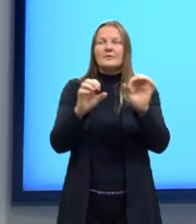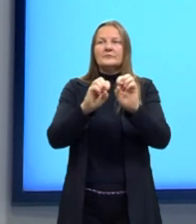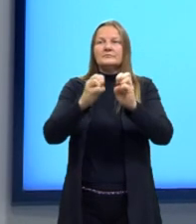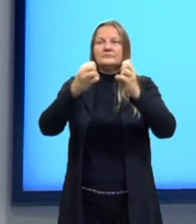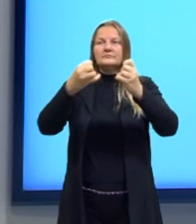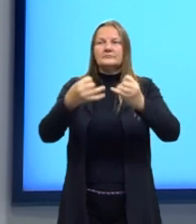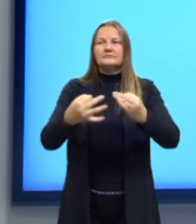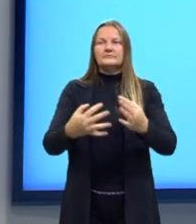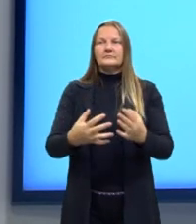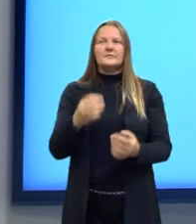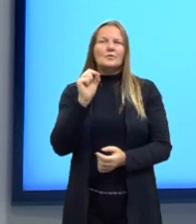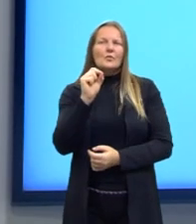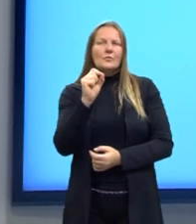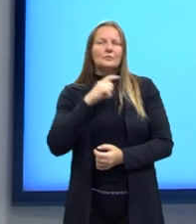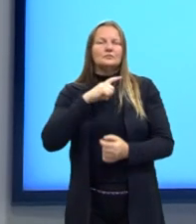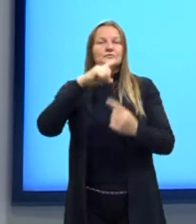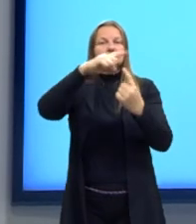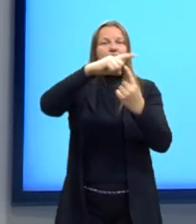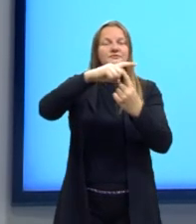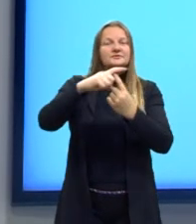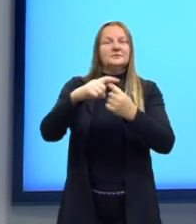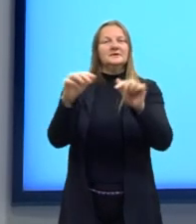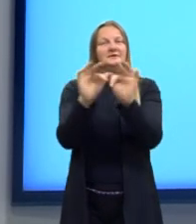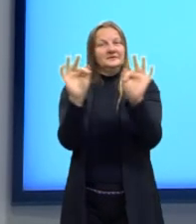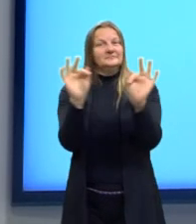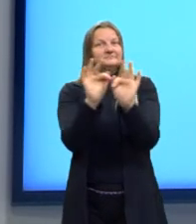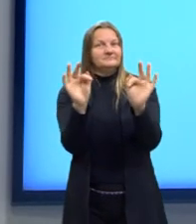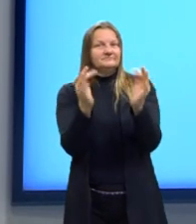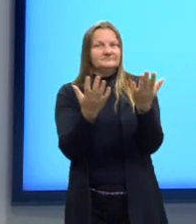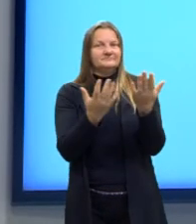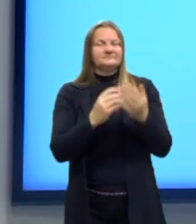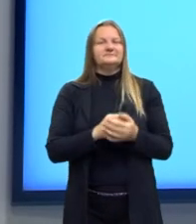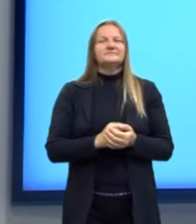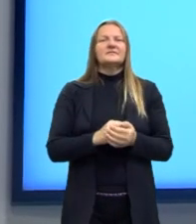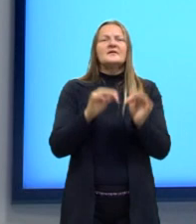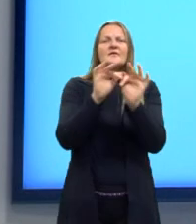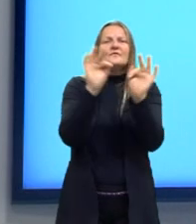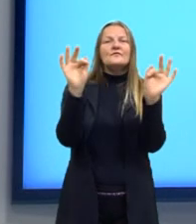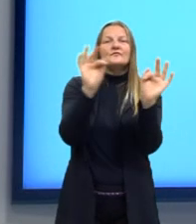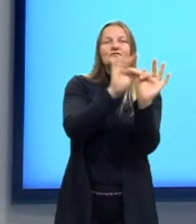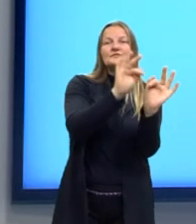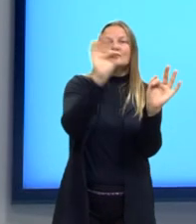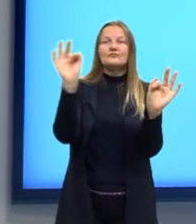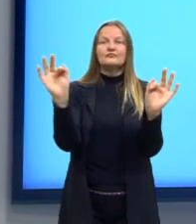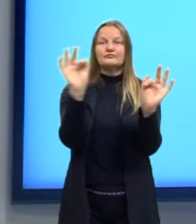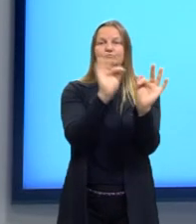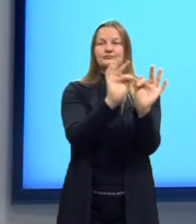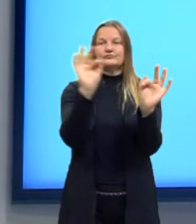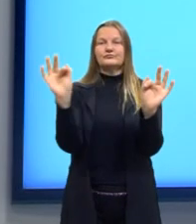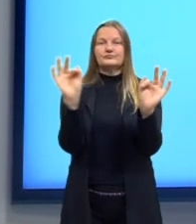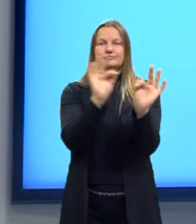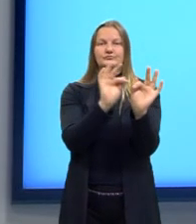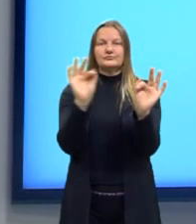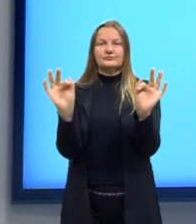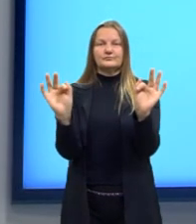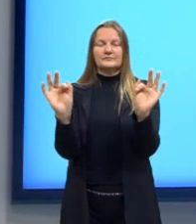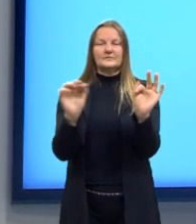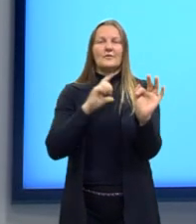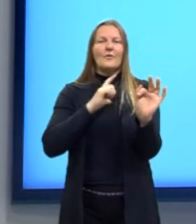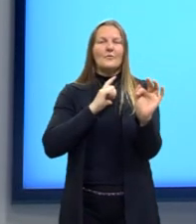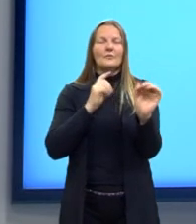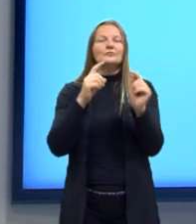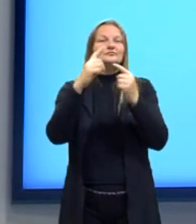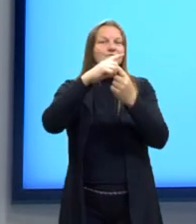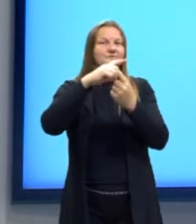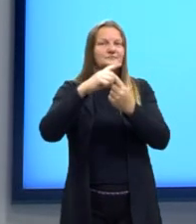ver então esse tipo de função, né? A função logarítmica, ela é a função do